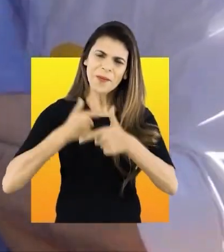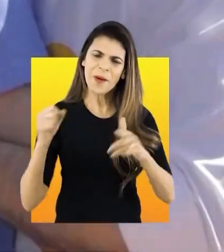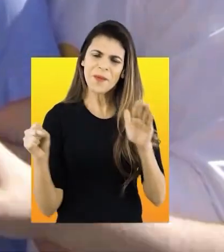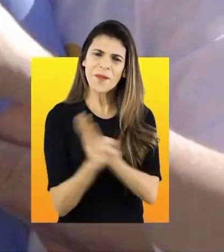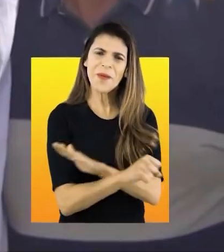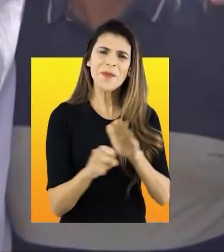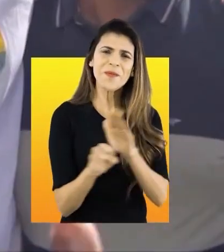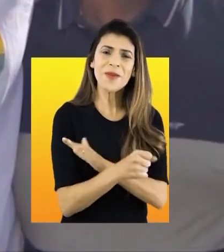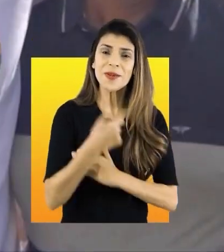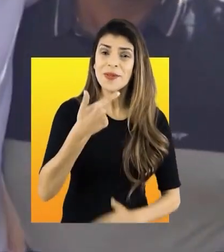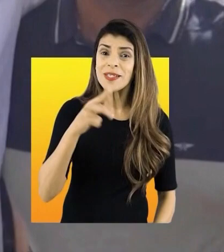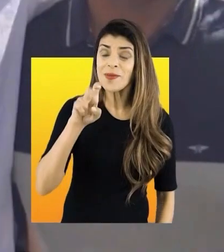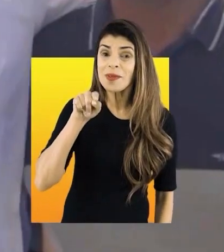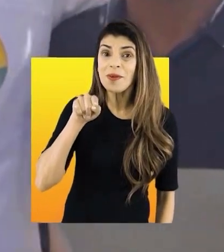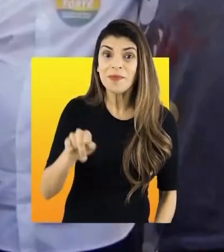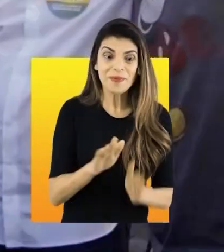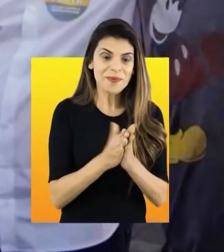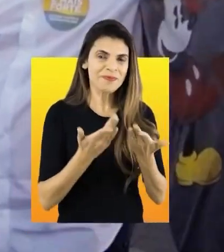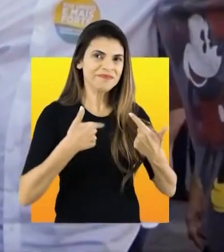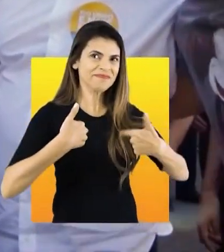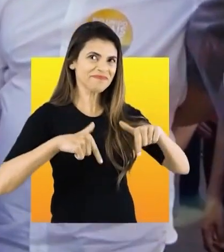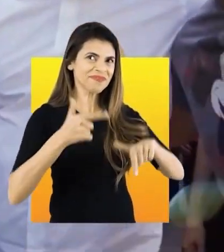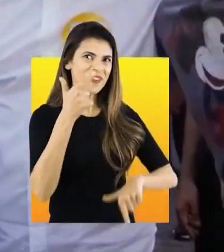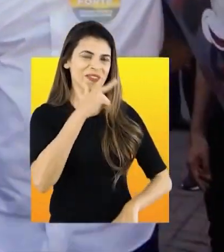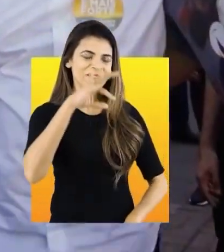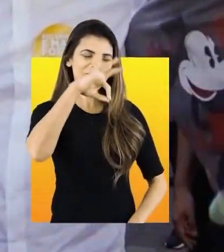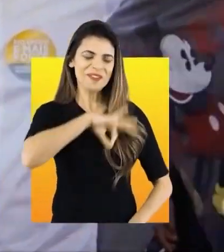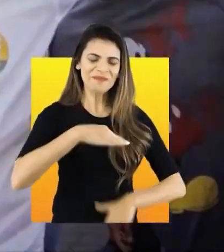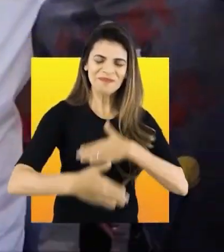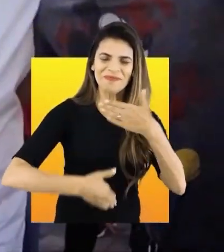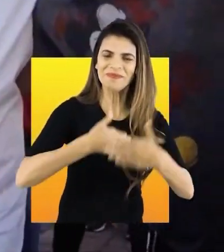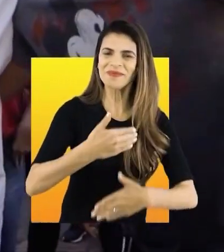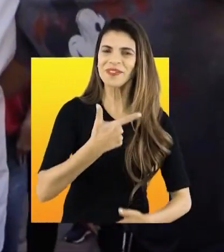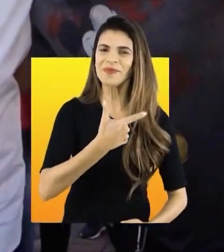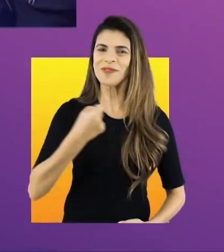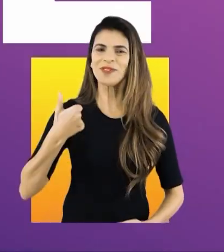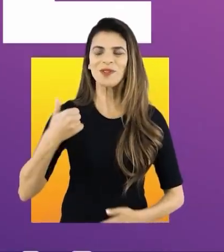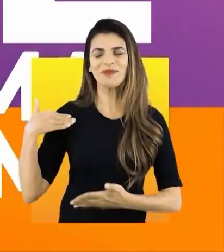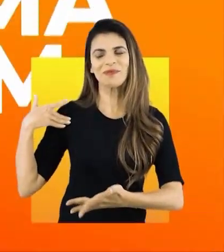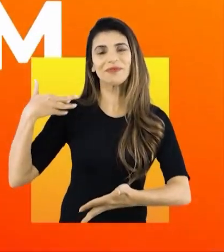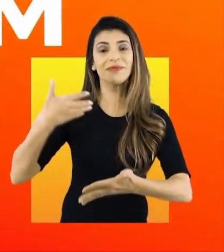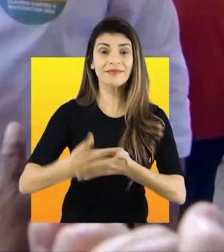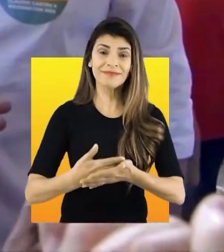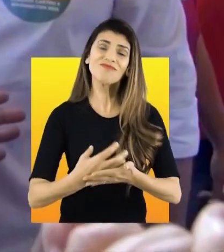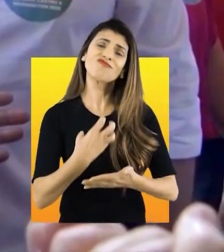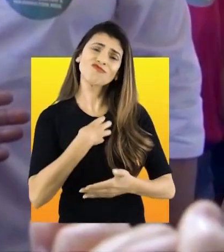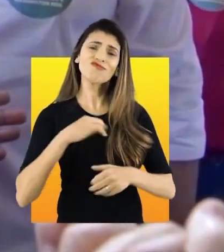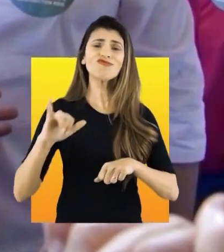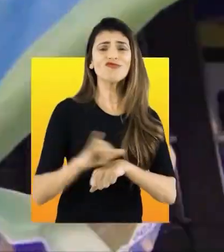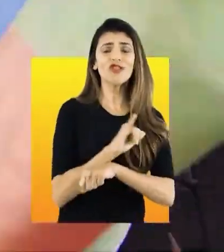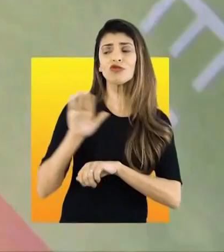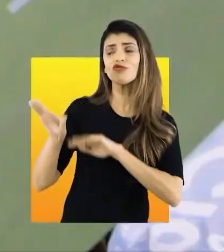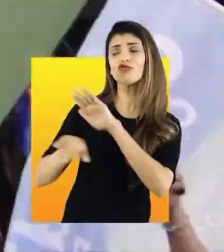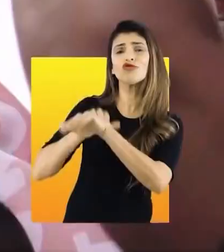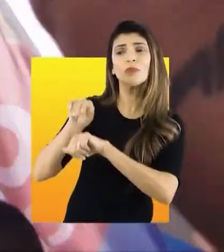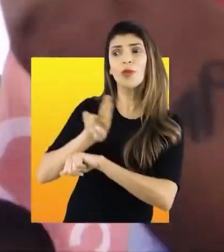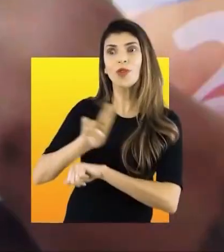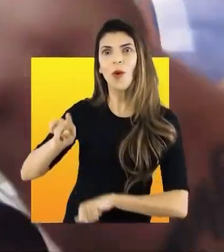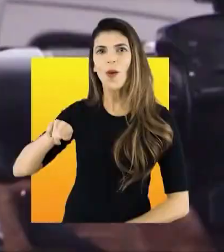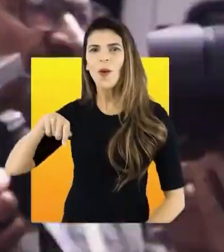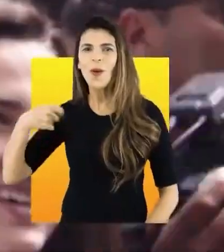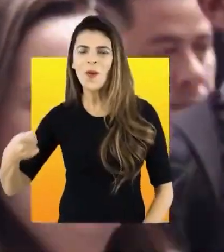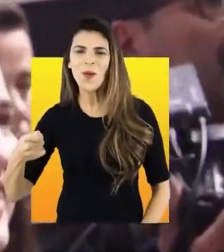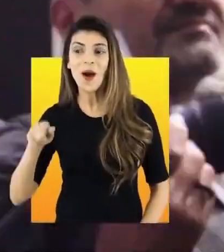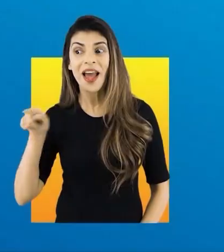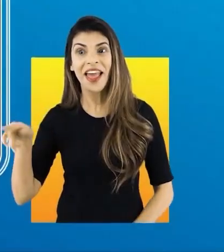250 mil empregos formais gerados desde 2021 pois é cada um chama de um jeito mas agora